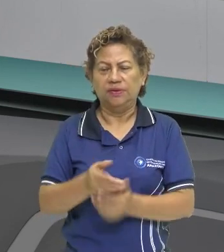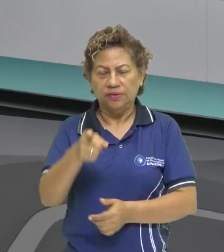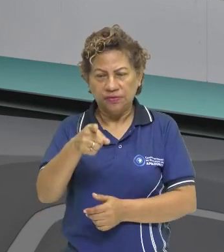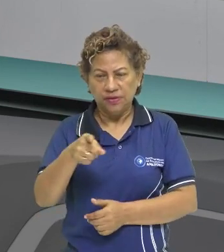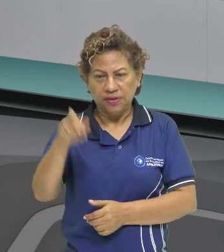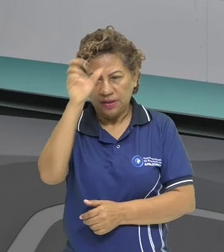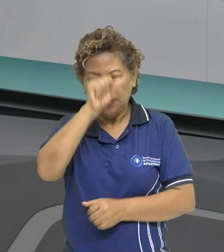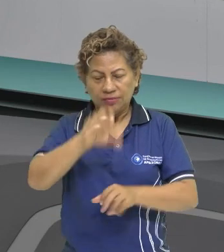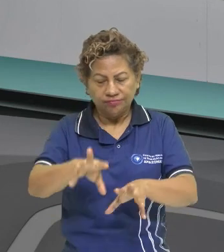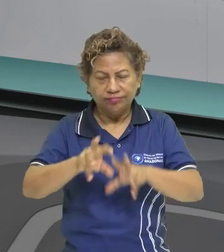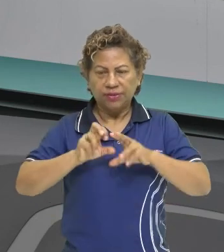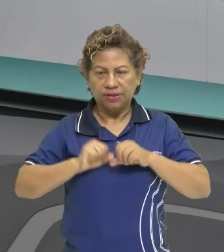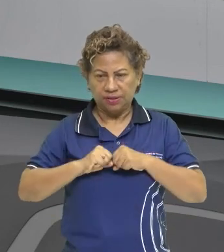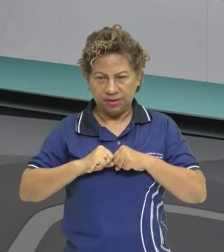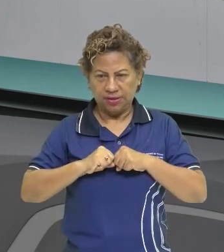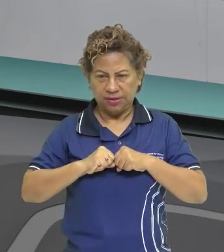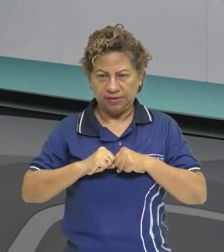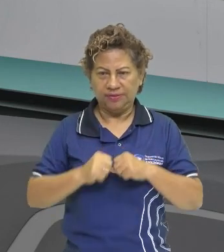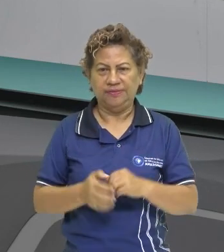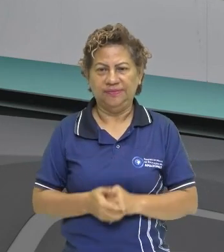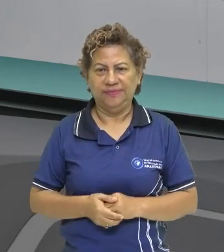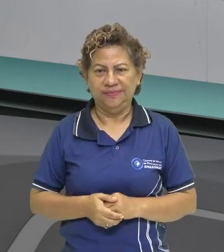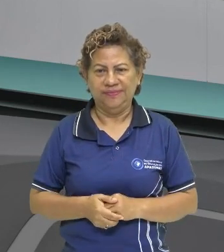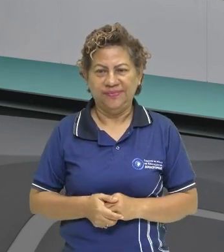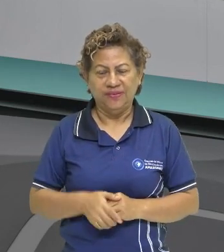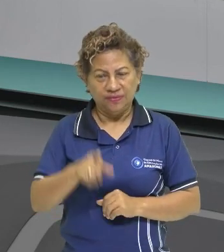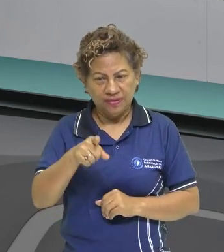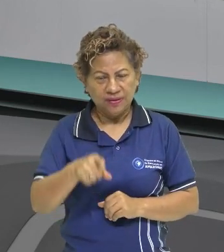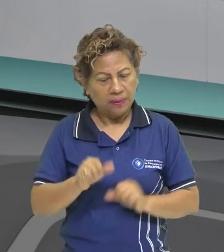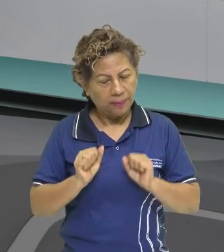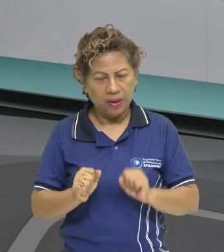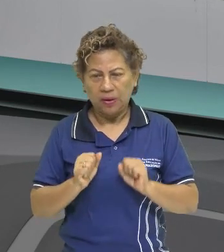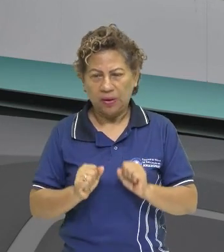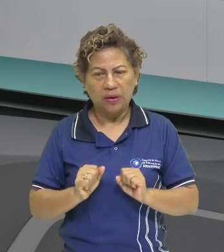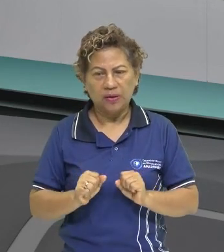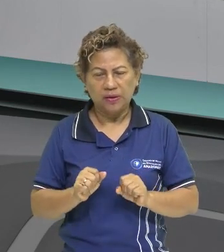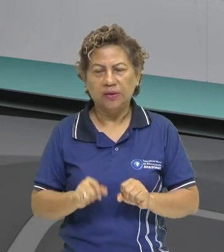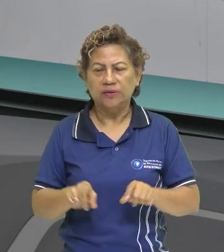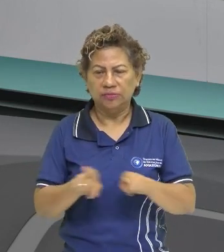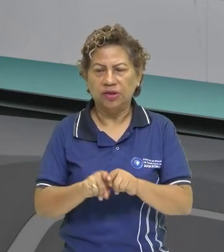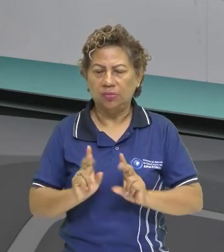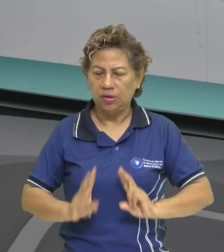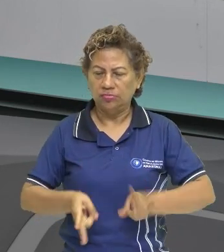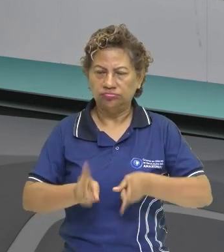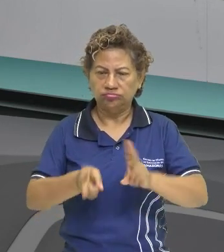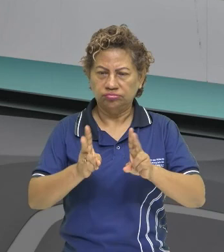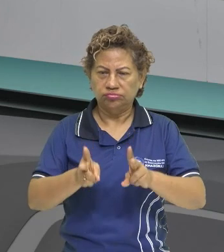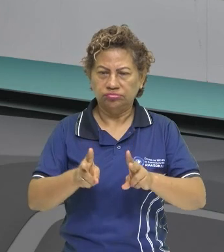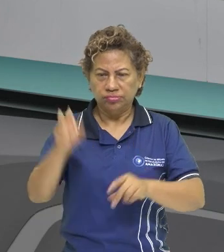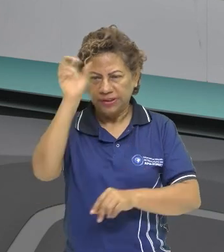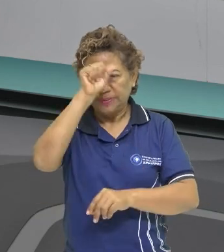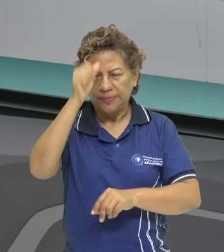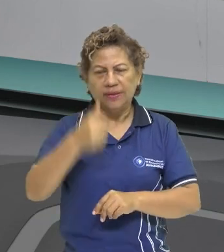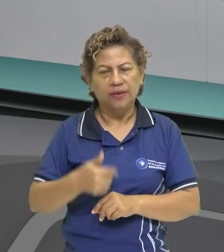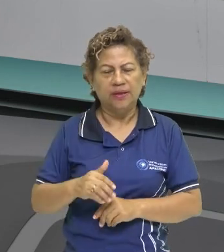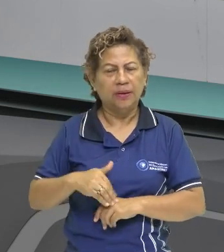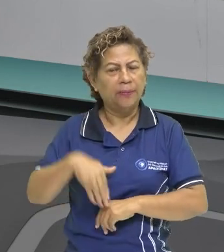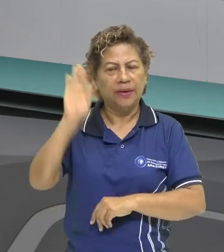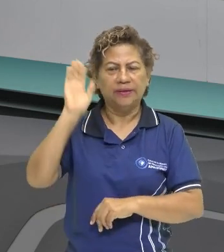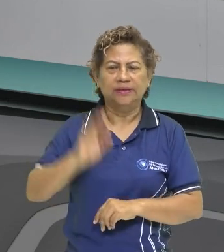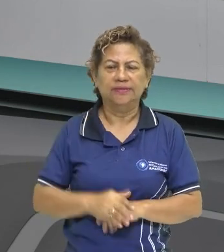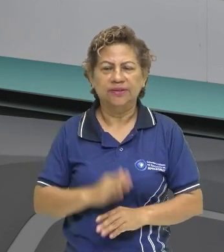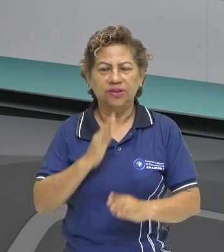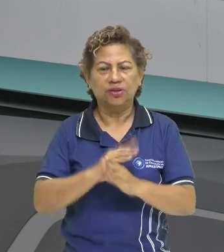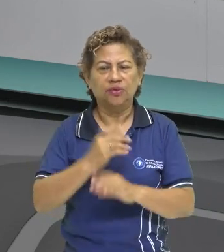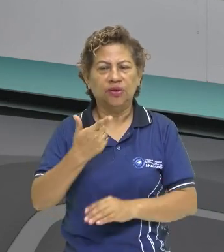aprendido e aprendido muito, né? Isso aqui é uma parte, você pode seguir aprendendo muito mais, depende de você. A gente se encontra na